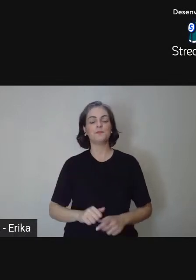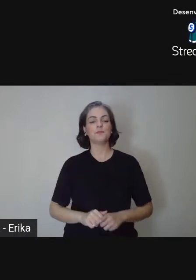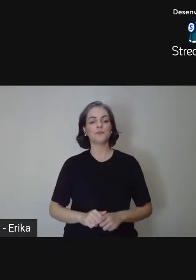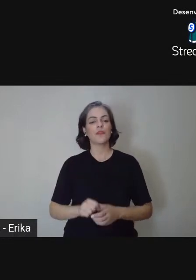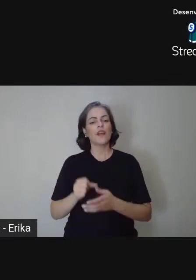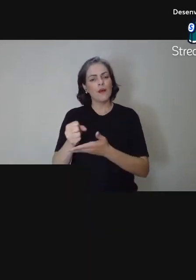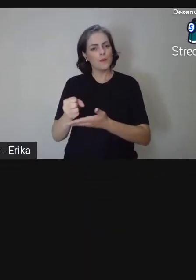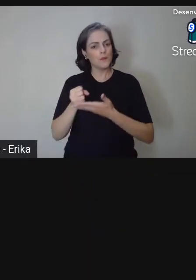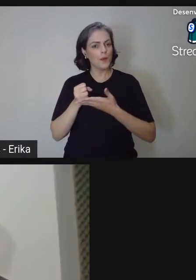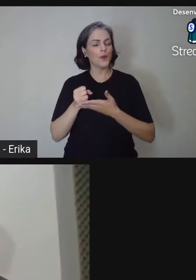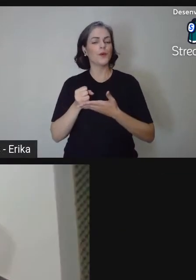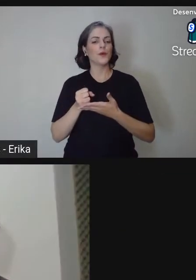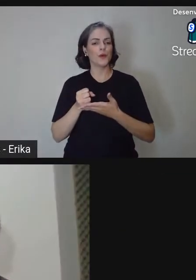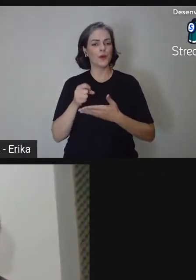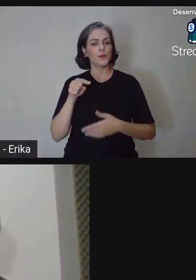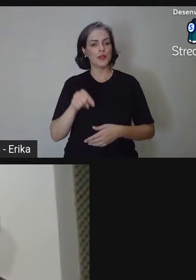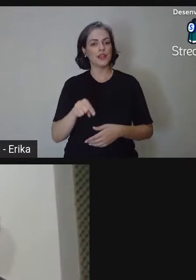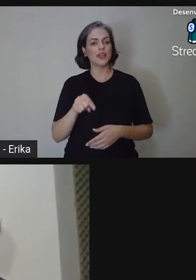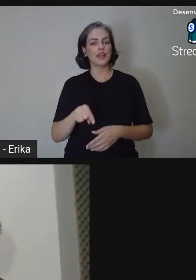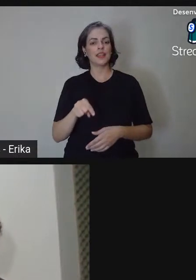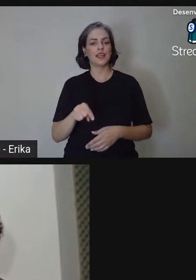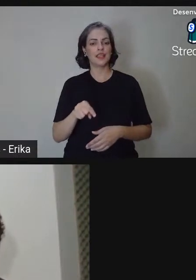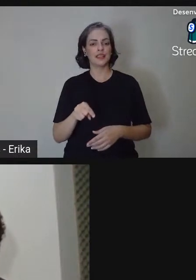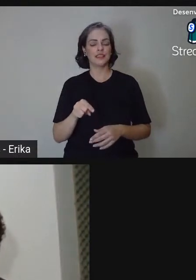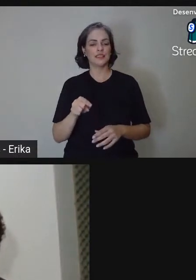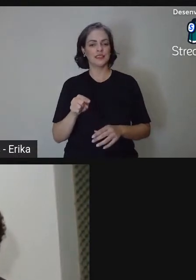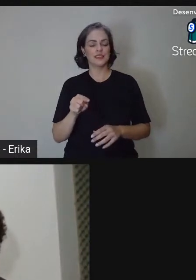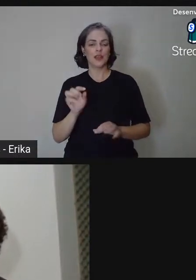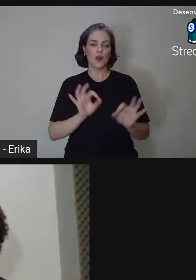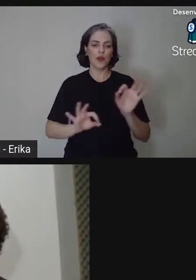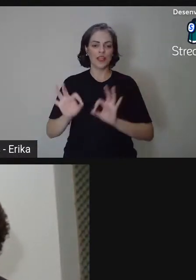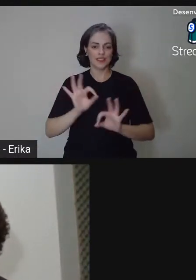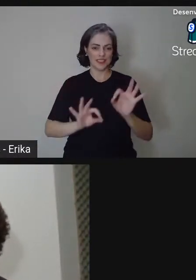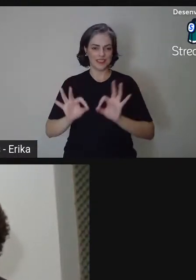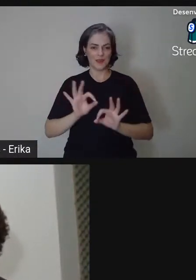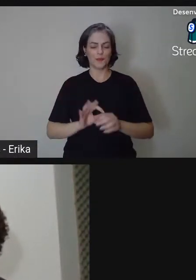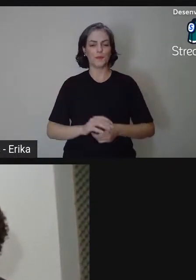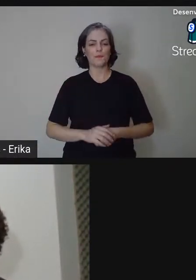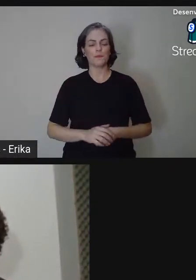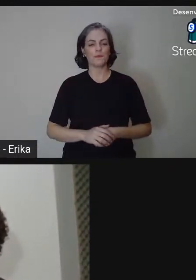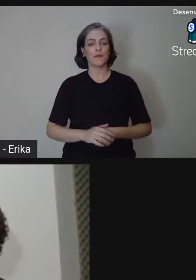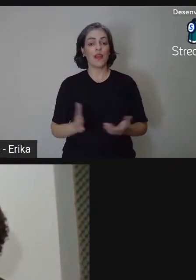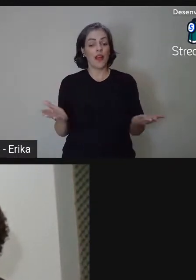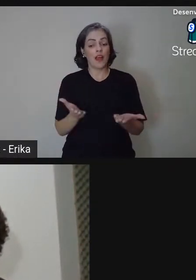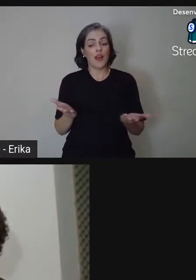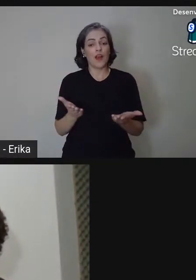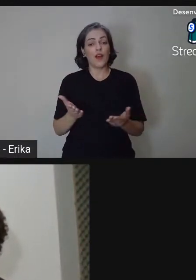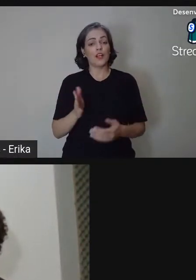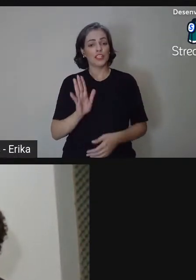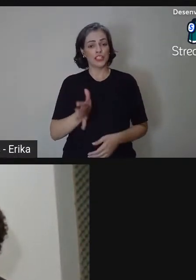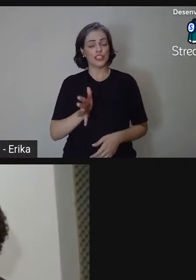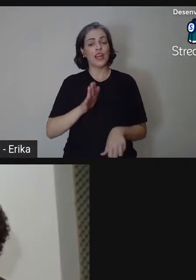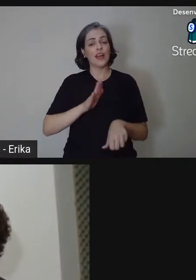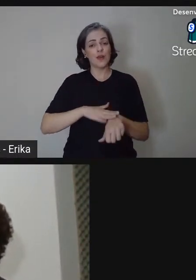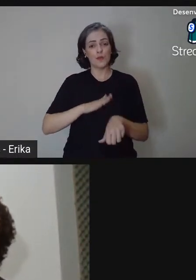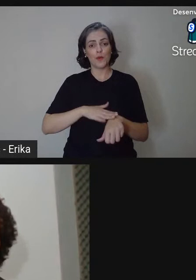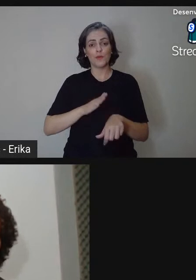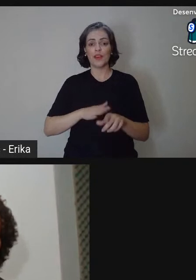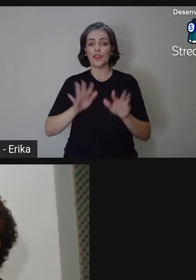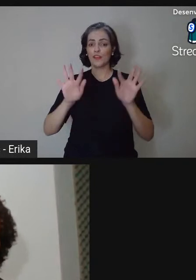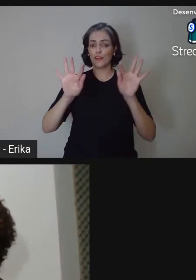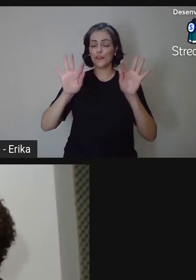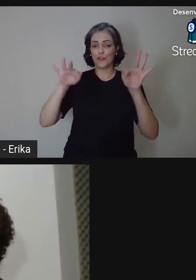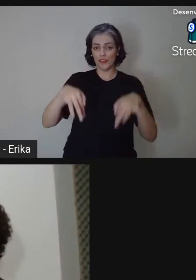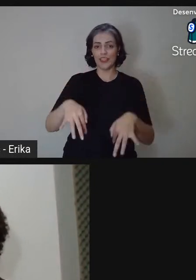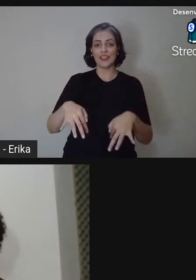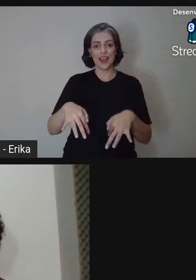apoiando nessa realização deste curso. Já caminhando para a finalização desta